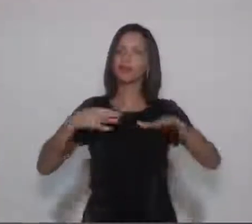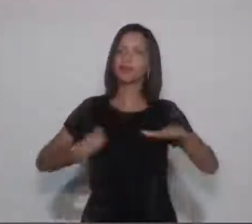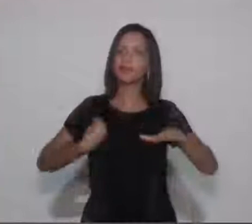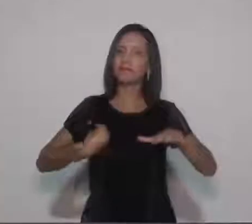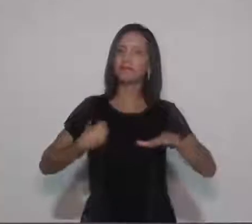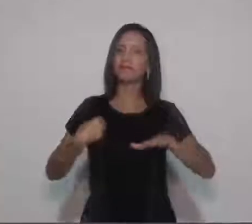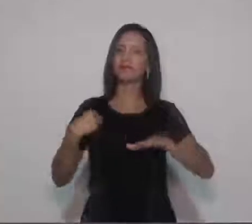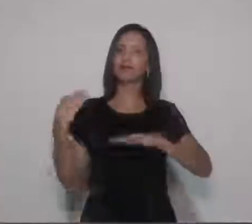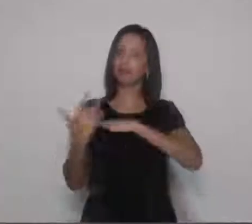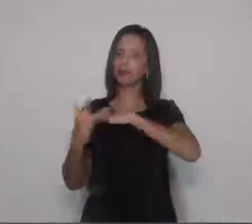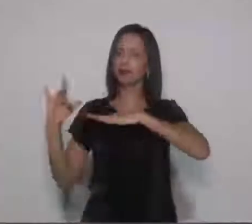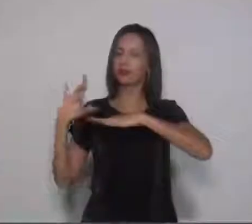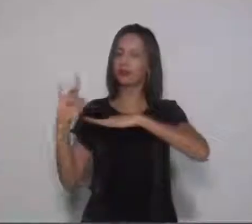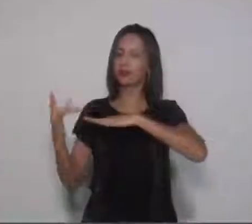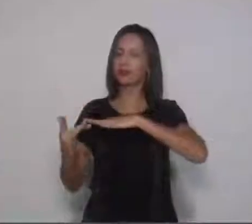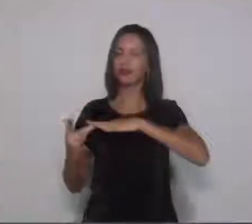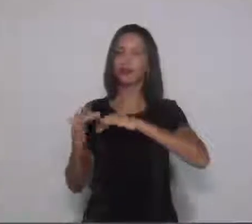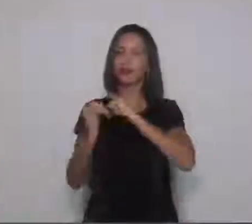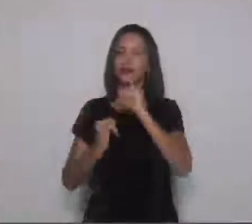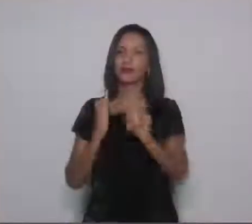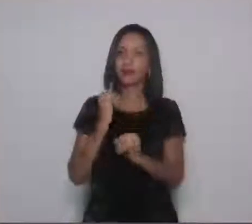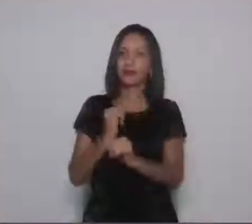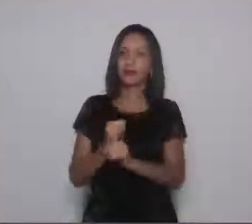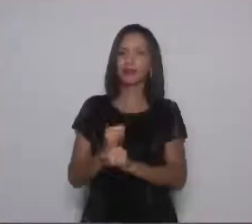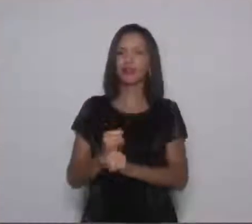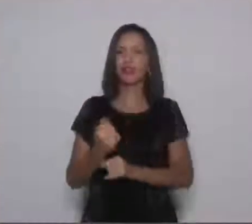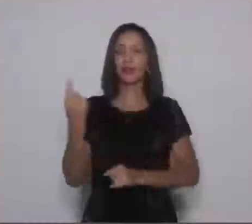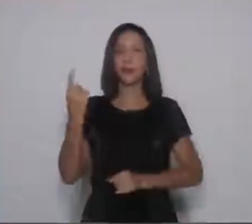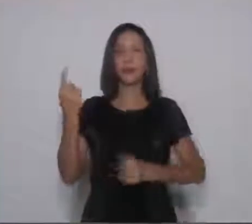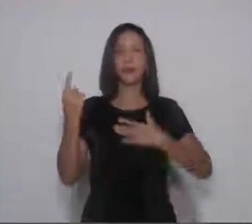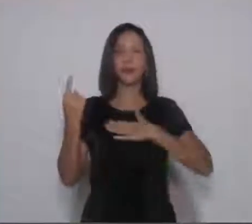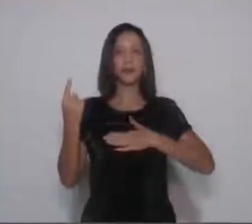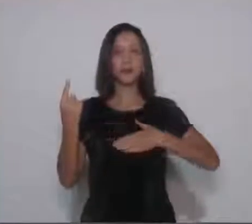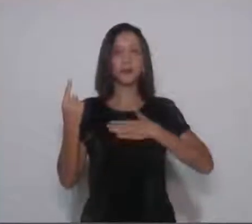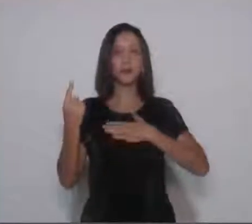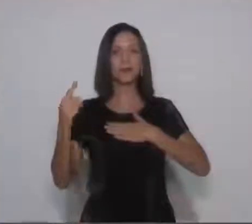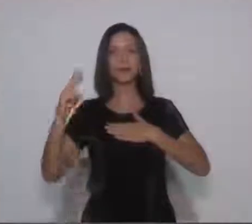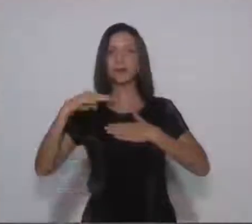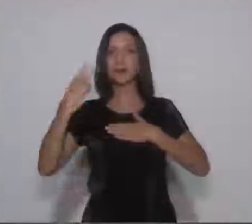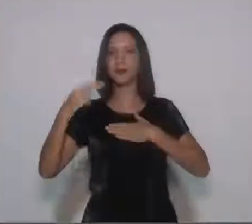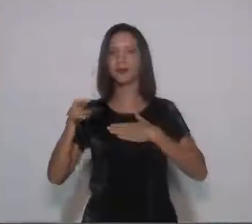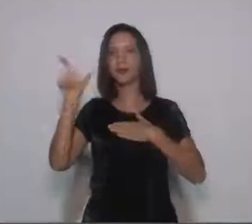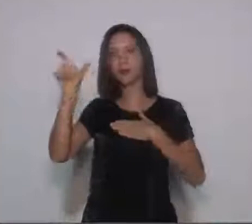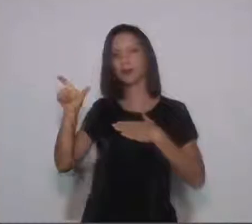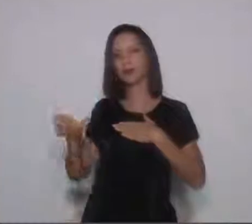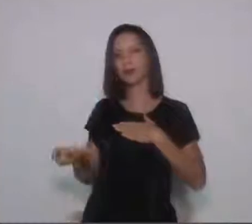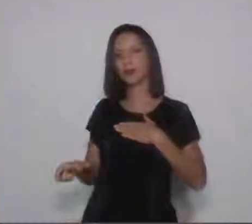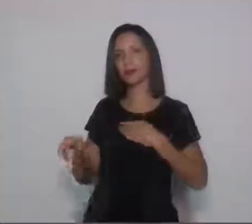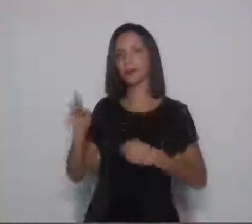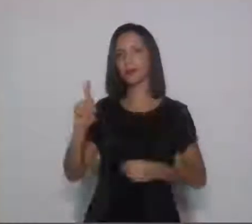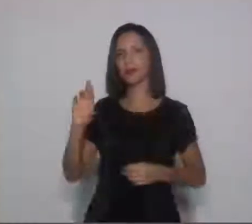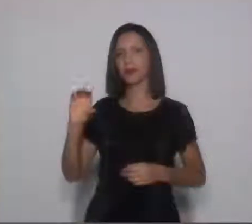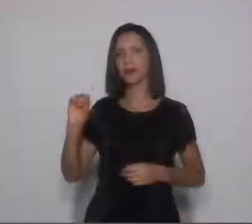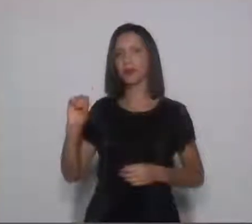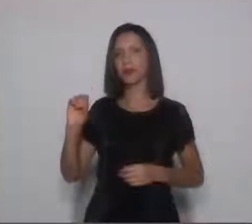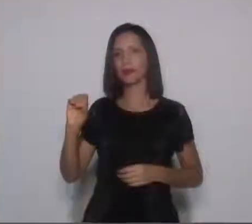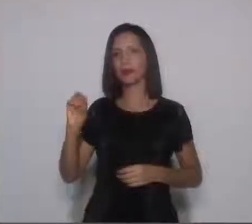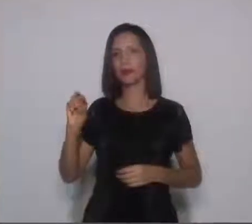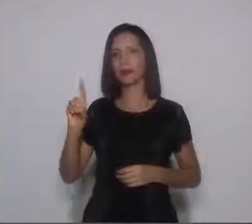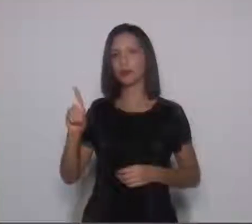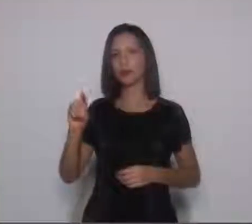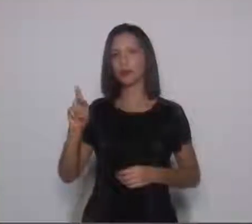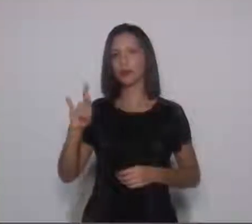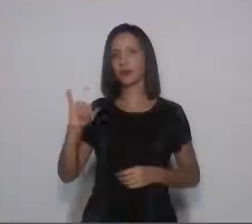Em primeiro lugar, gostaria de prestar solidariedade com o nosso amigo e vereador Rodrigo Paixão, estimando que sua